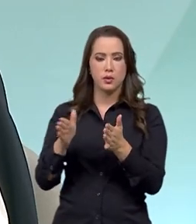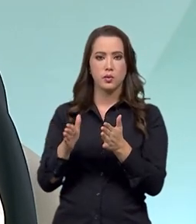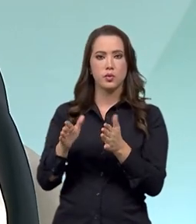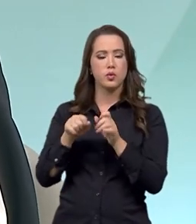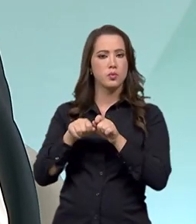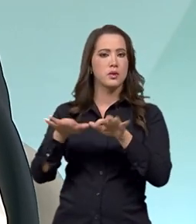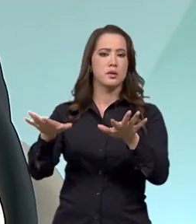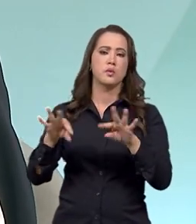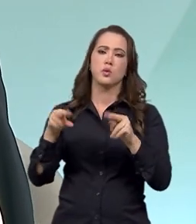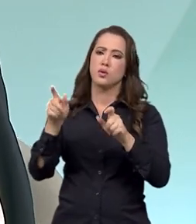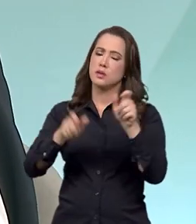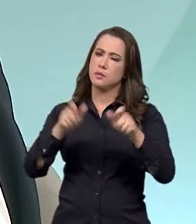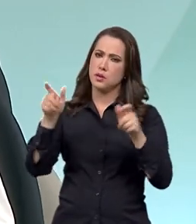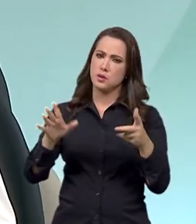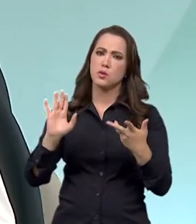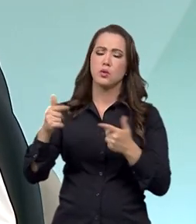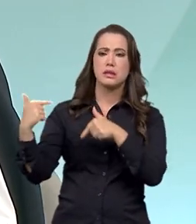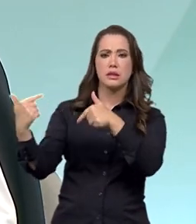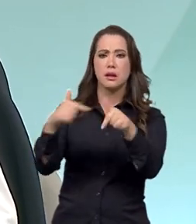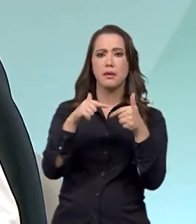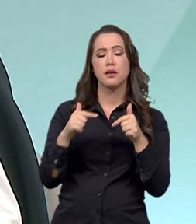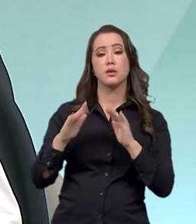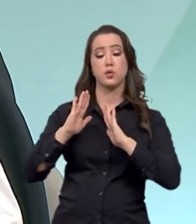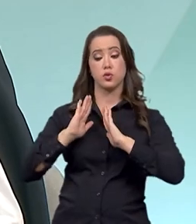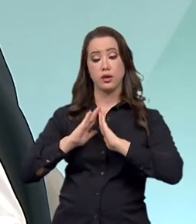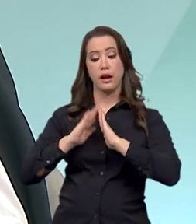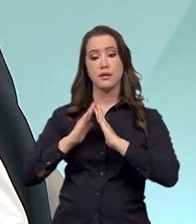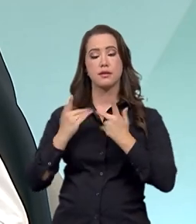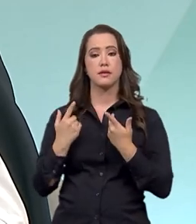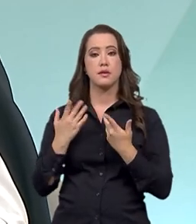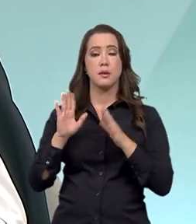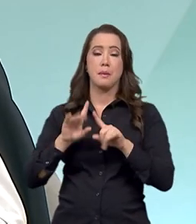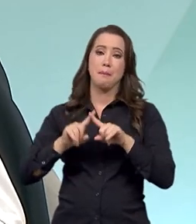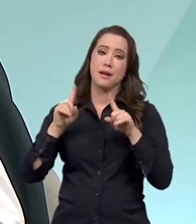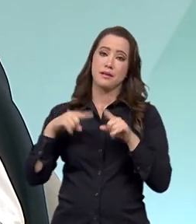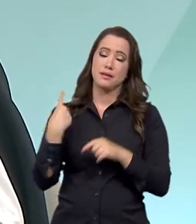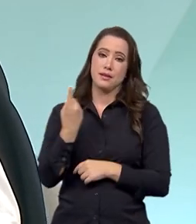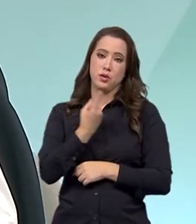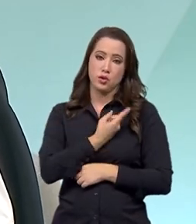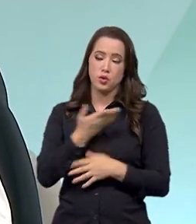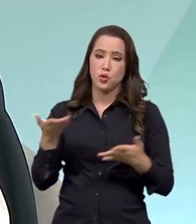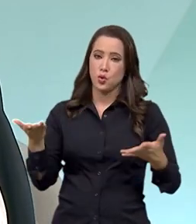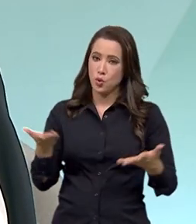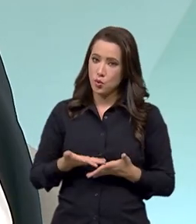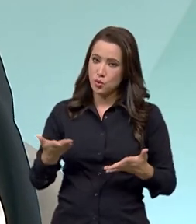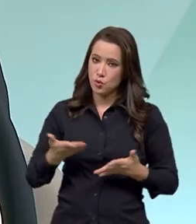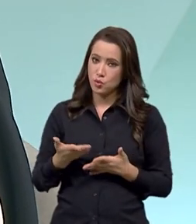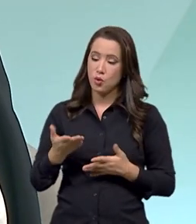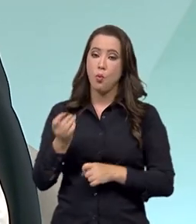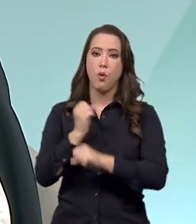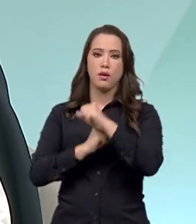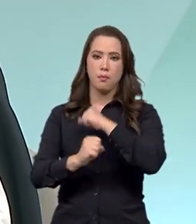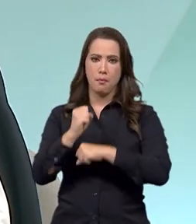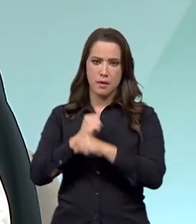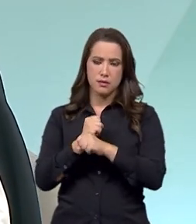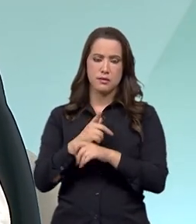Onde todos os funcionários estavam em teletrabalho, mas a gente realmente, hoje temos, ano passado,